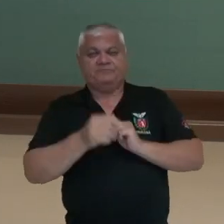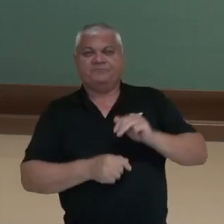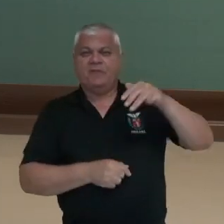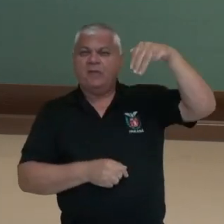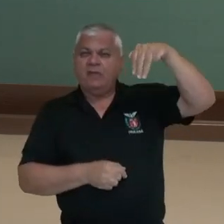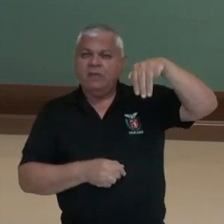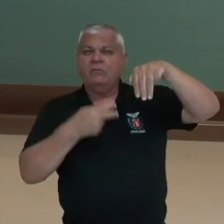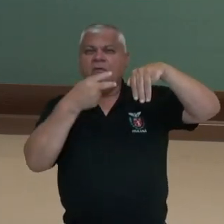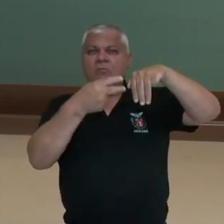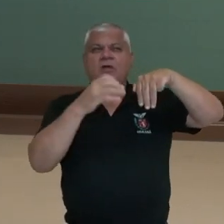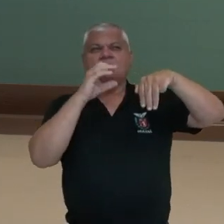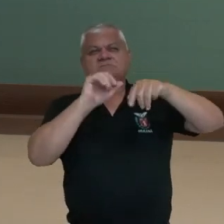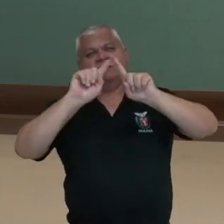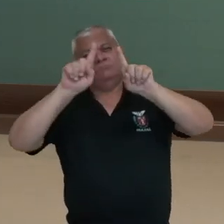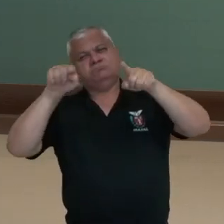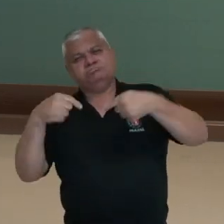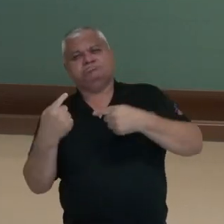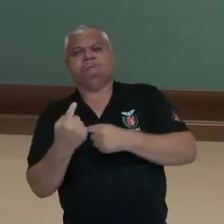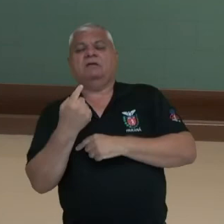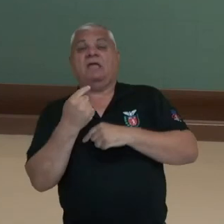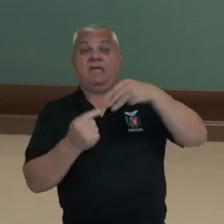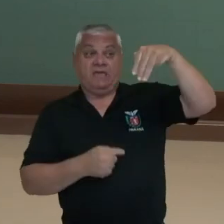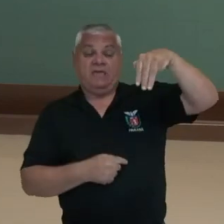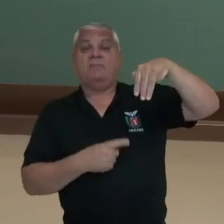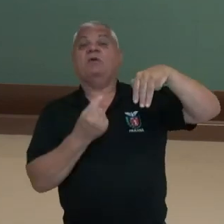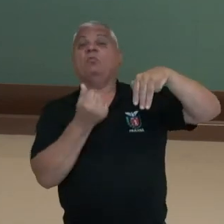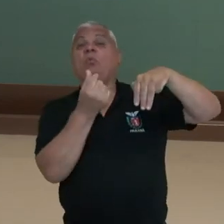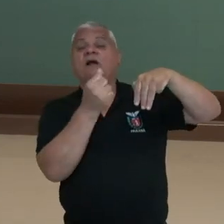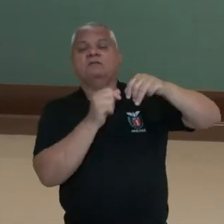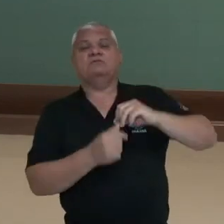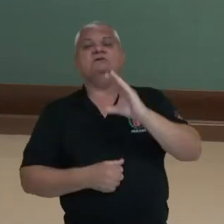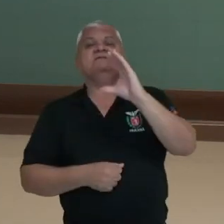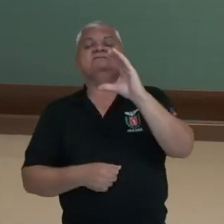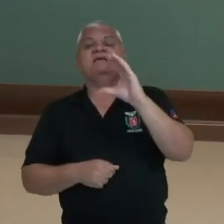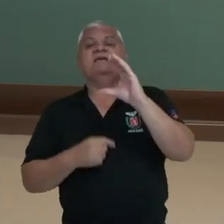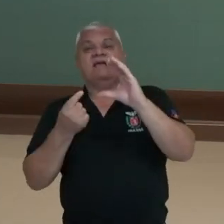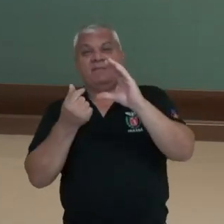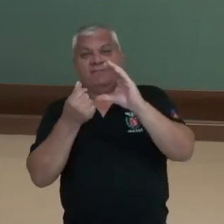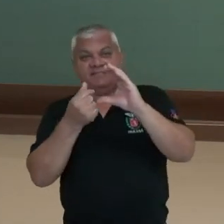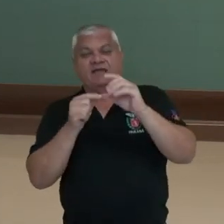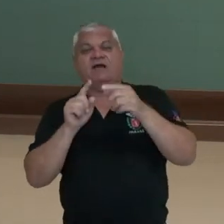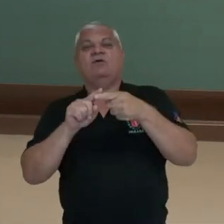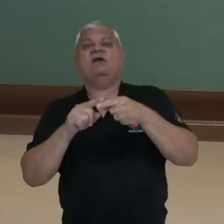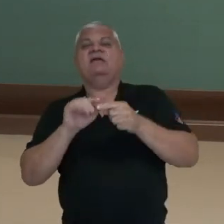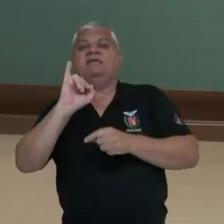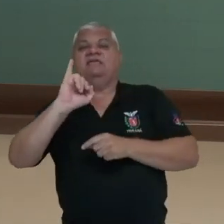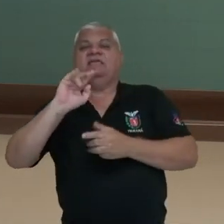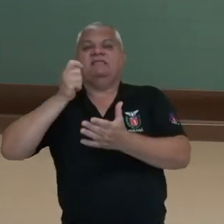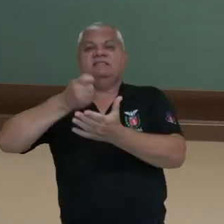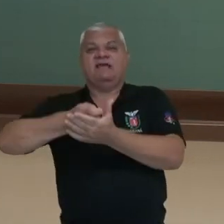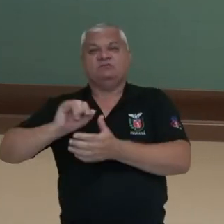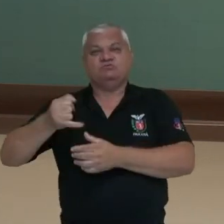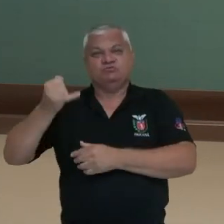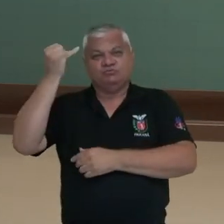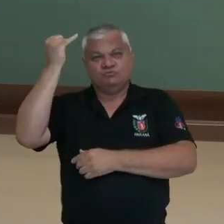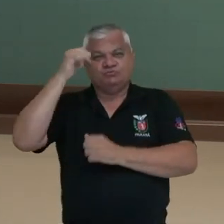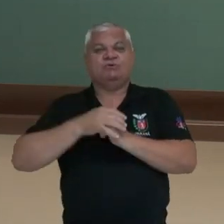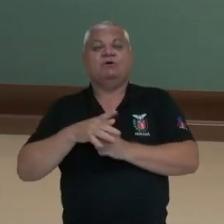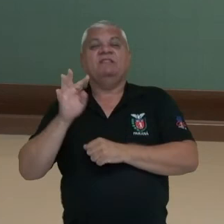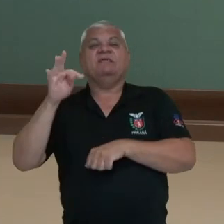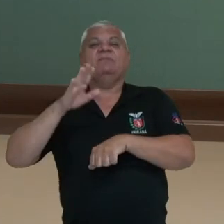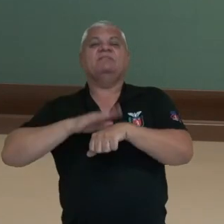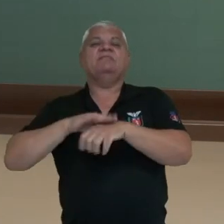montante, o significado. M é o montante, o C é o capital, o I é a taxa e o T é o tempo,